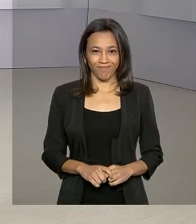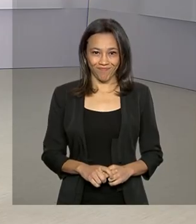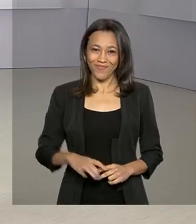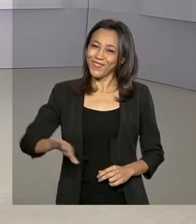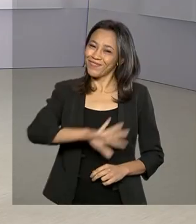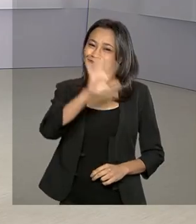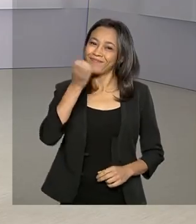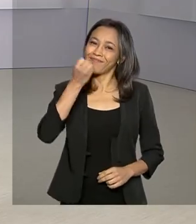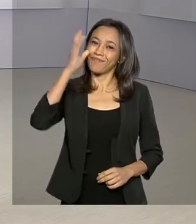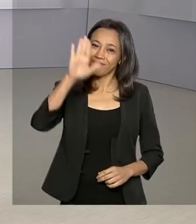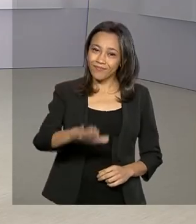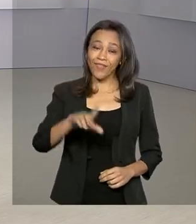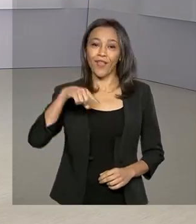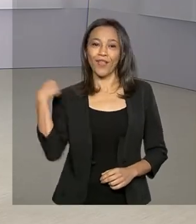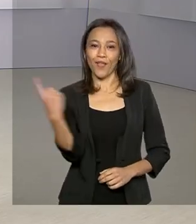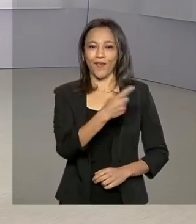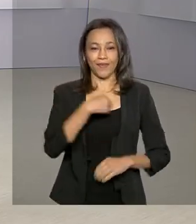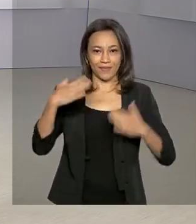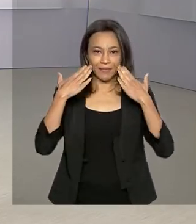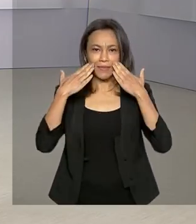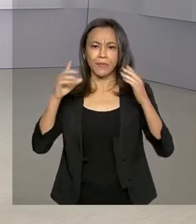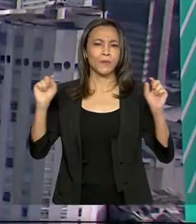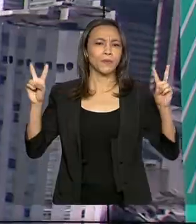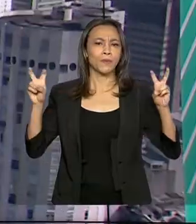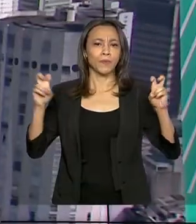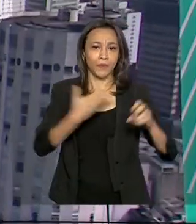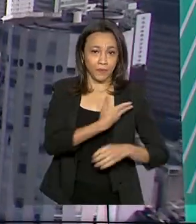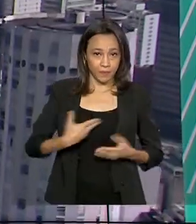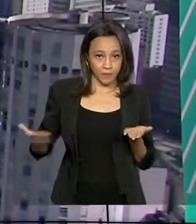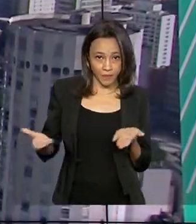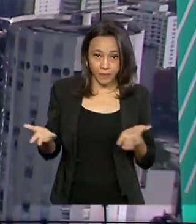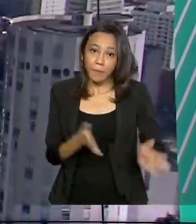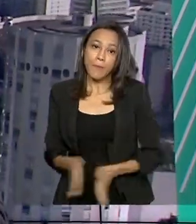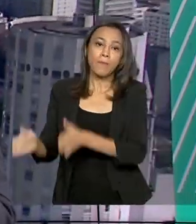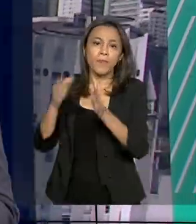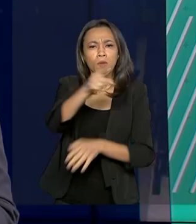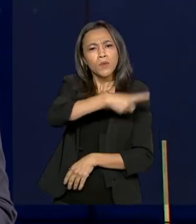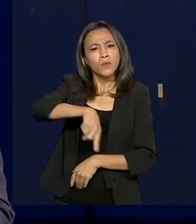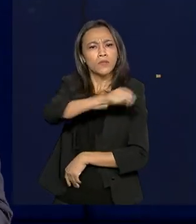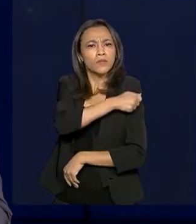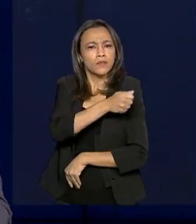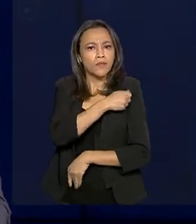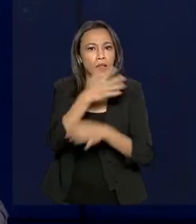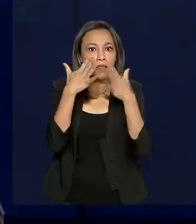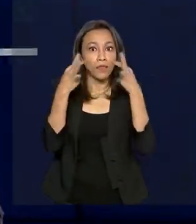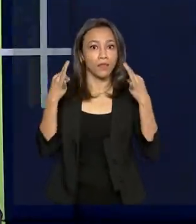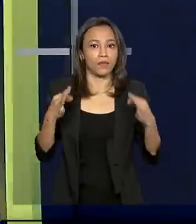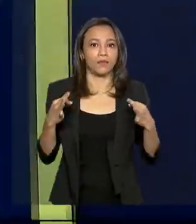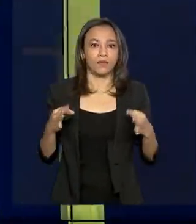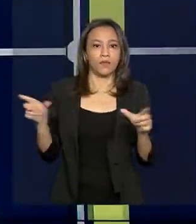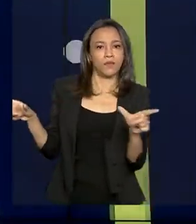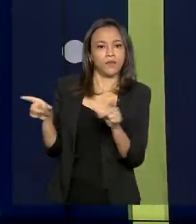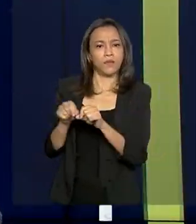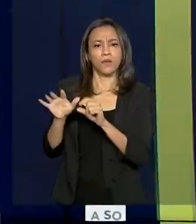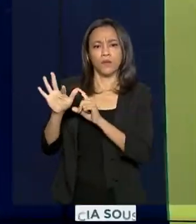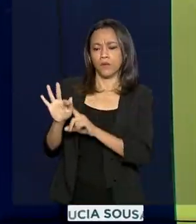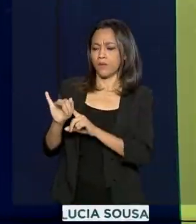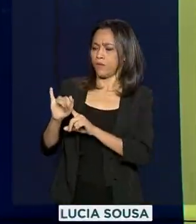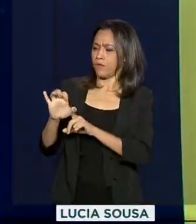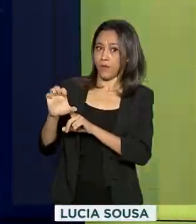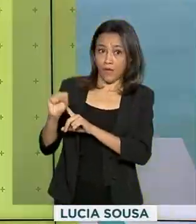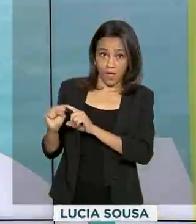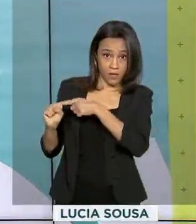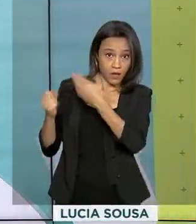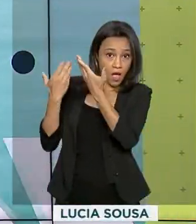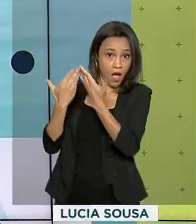Olá, tarde. Estamos no ar com o Governo Agora. Os estudantes devem ficar atentos. O Fundo de Financiamento Estudantil abre o